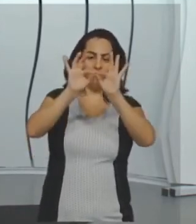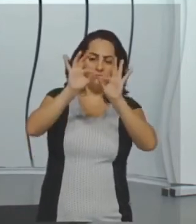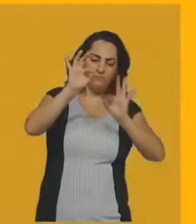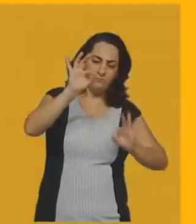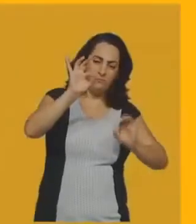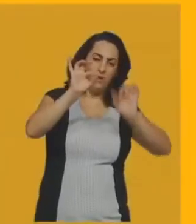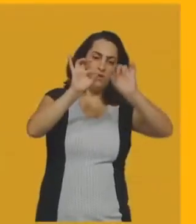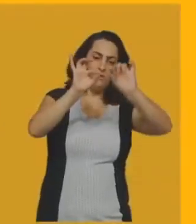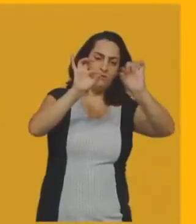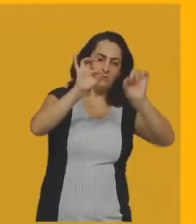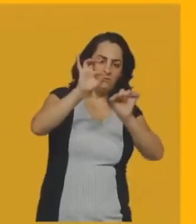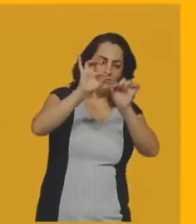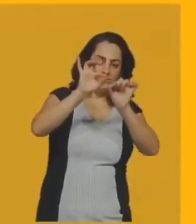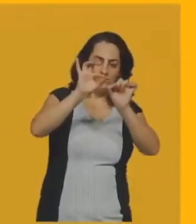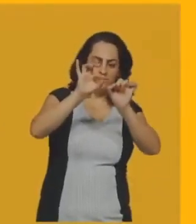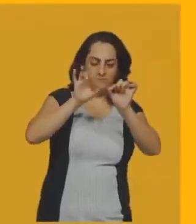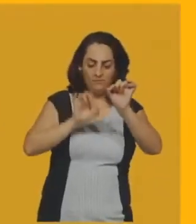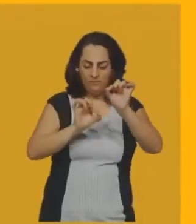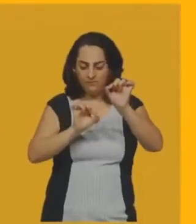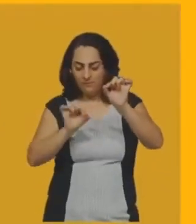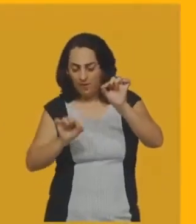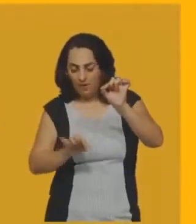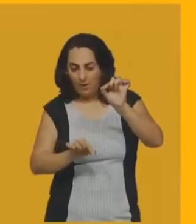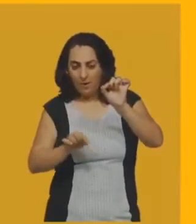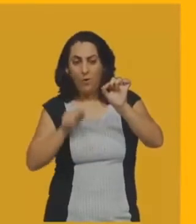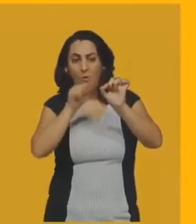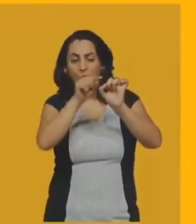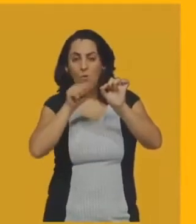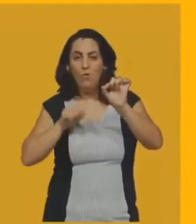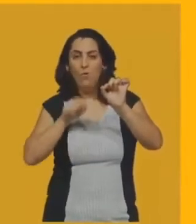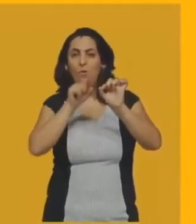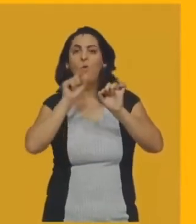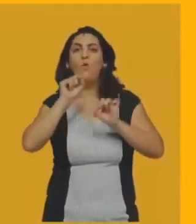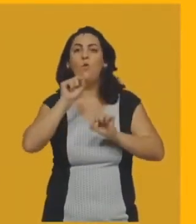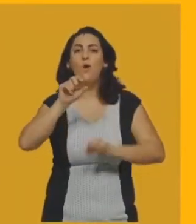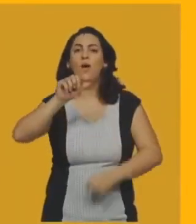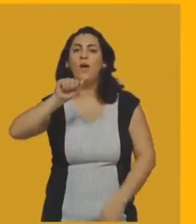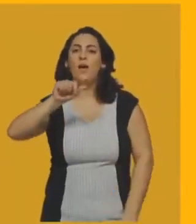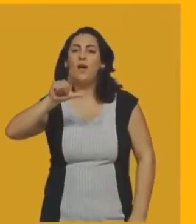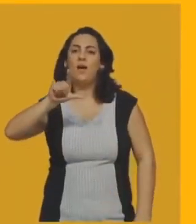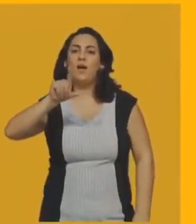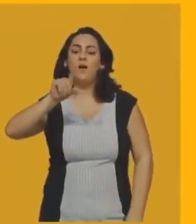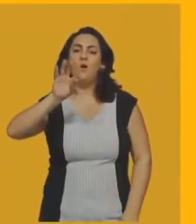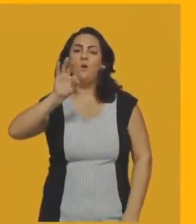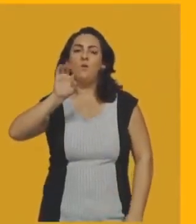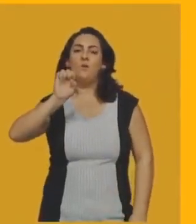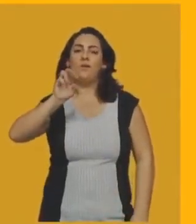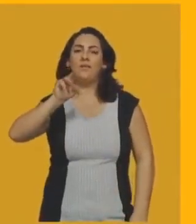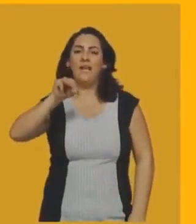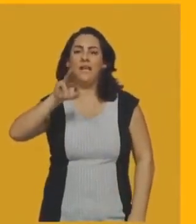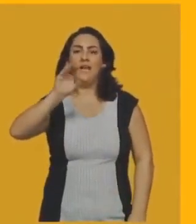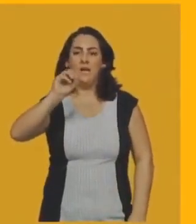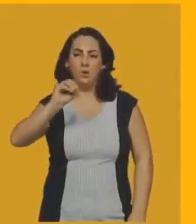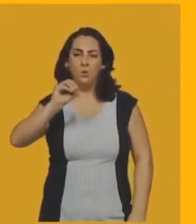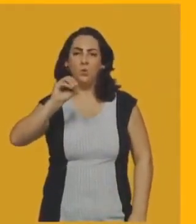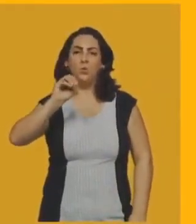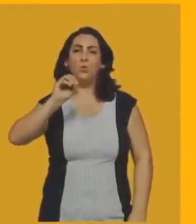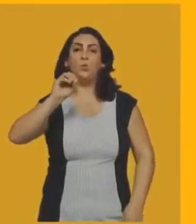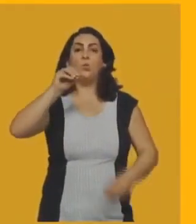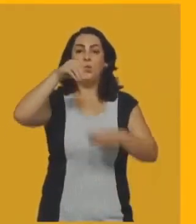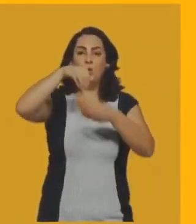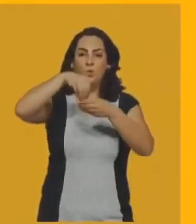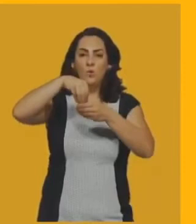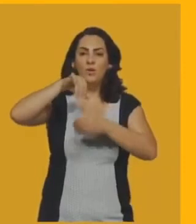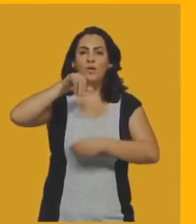alternados. São chamados de alternos internos, né? E todo o ângulo